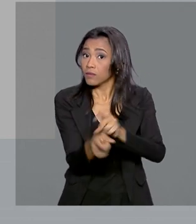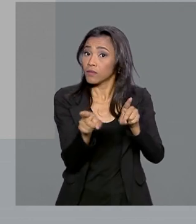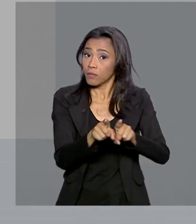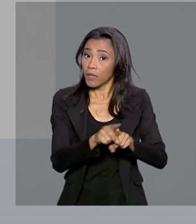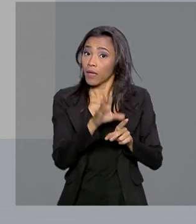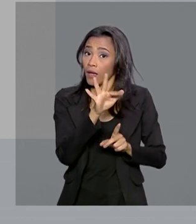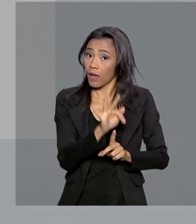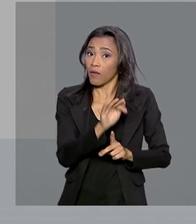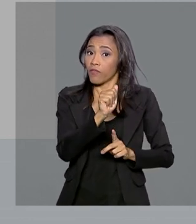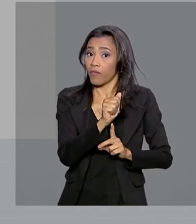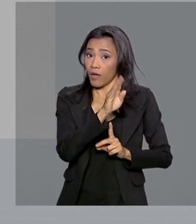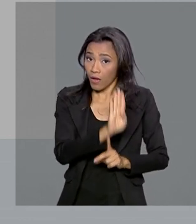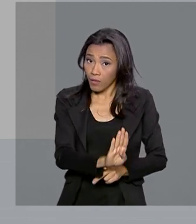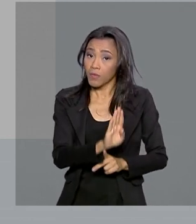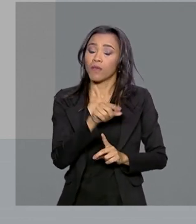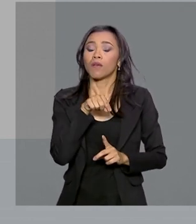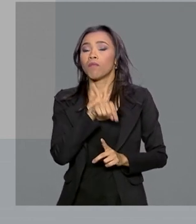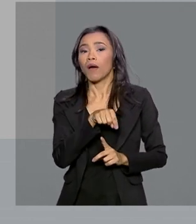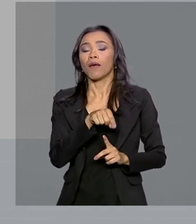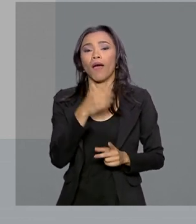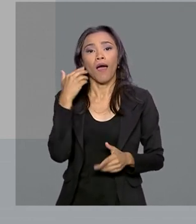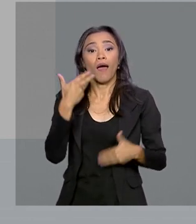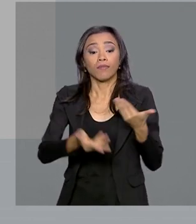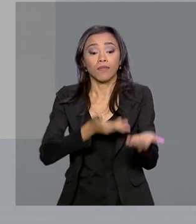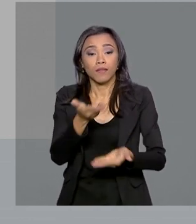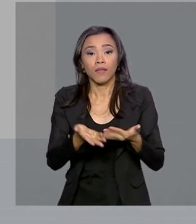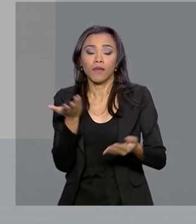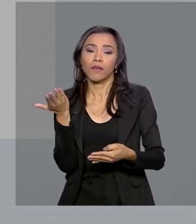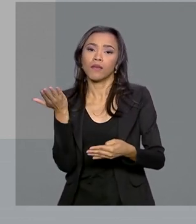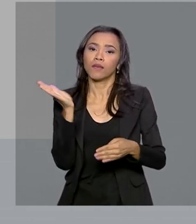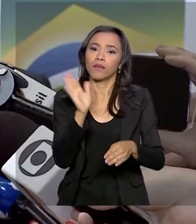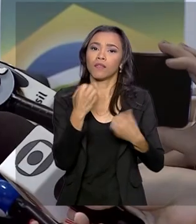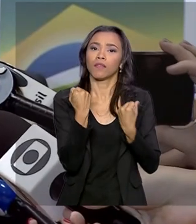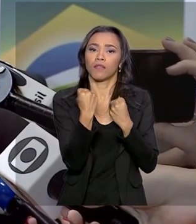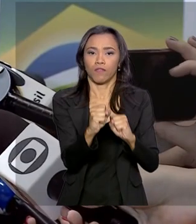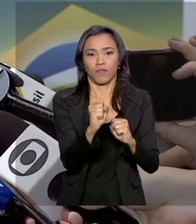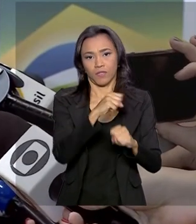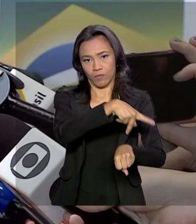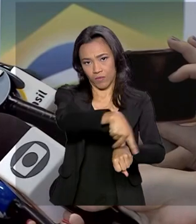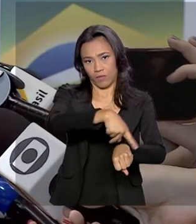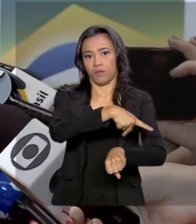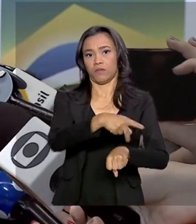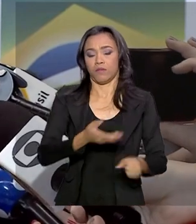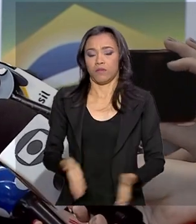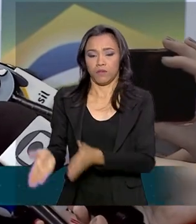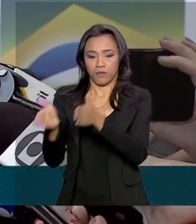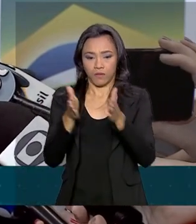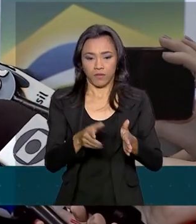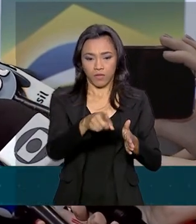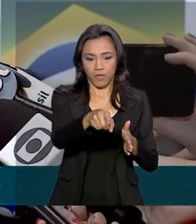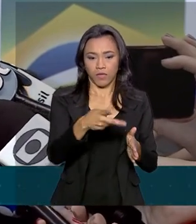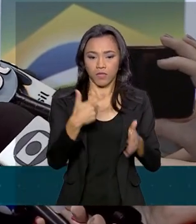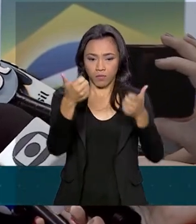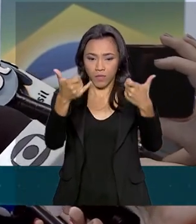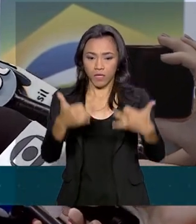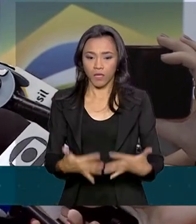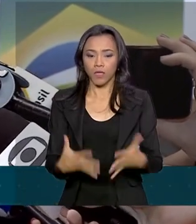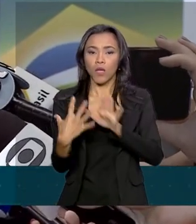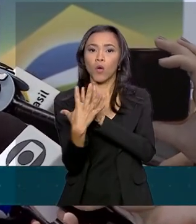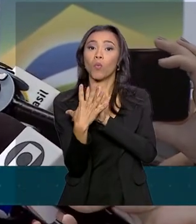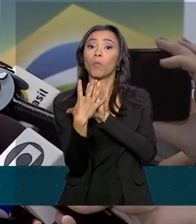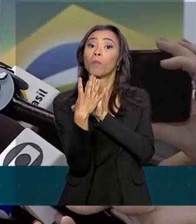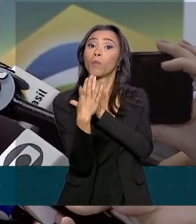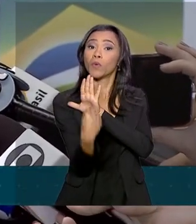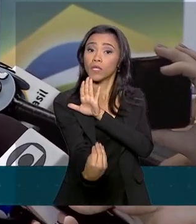Aérea para atender ações ligadas à soberania e defesa. É um modelo que tem características